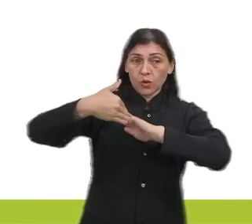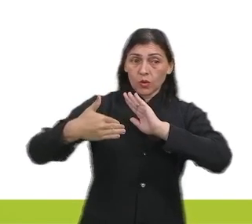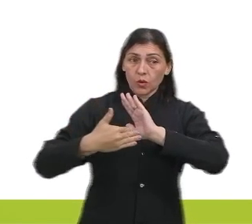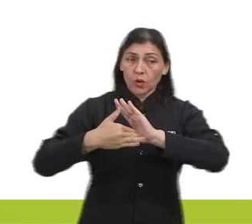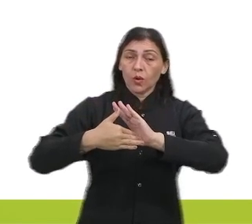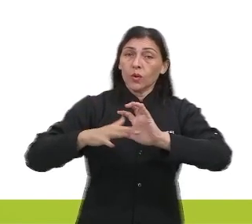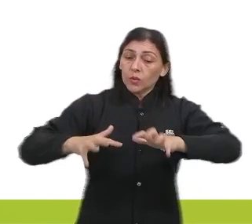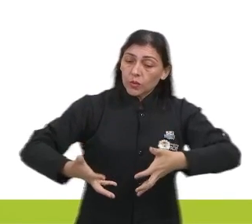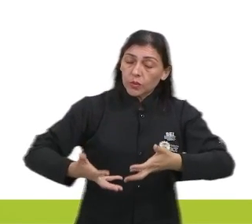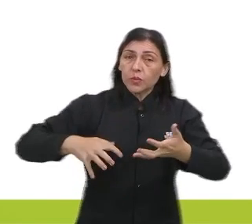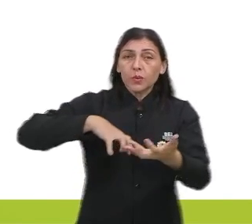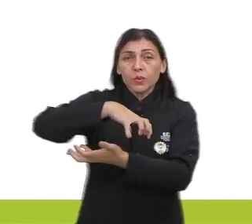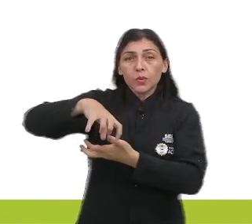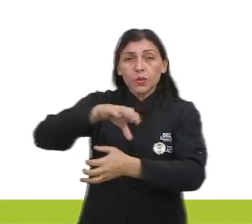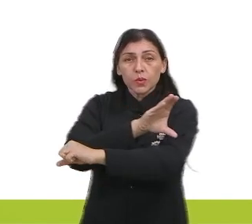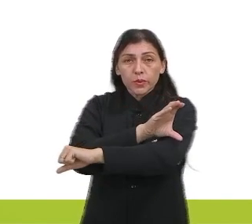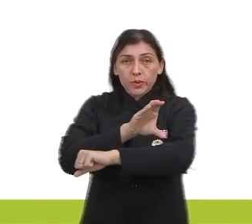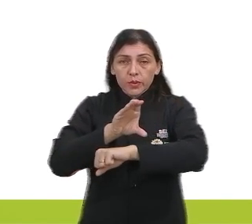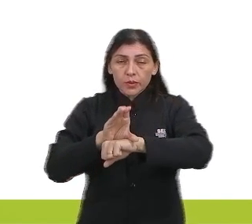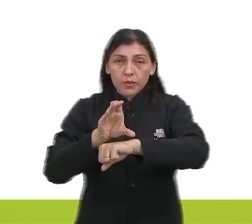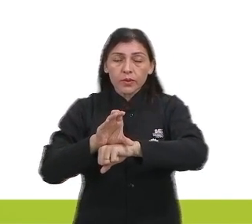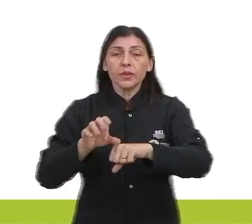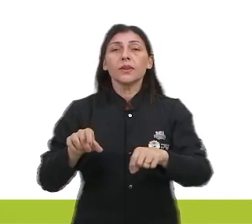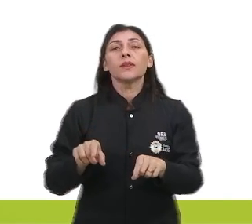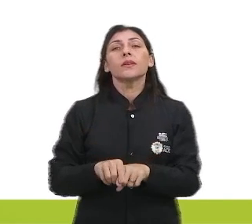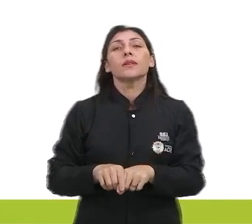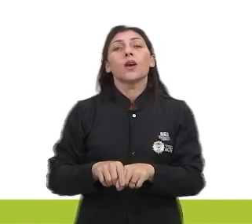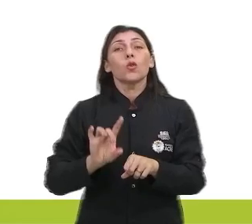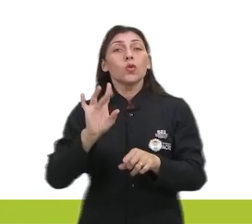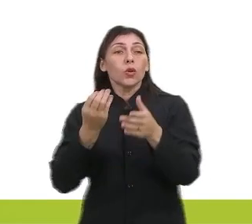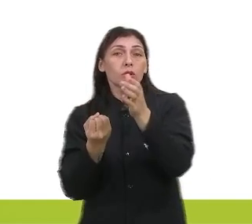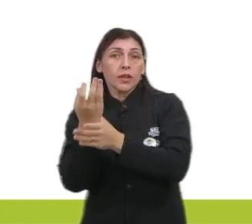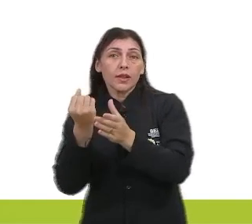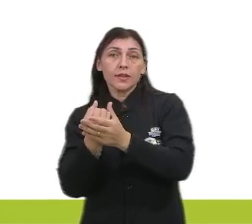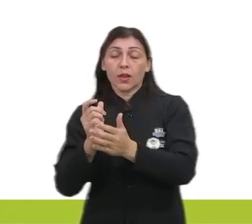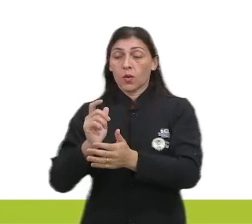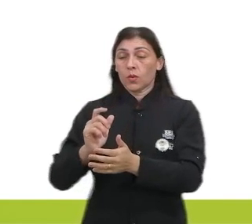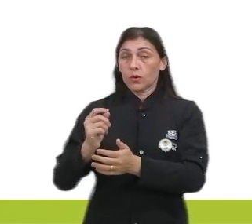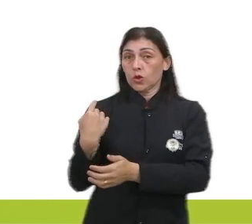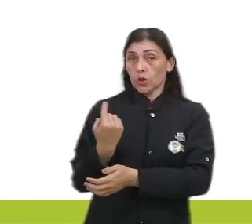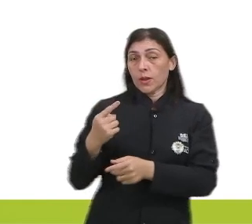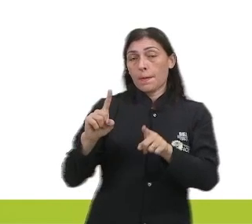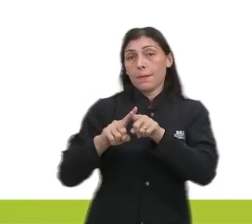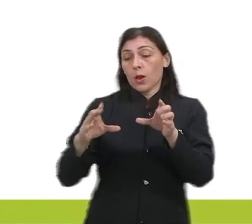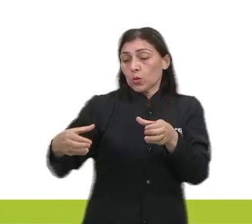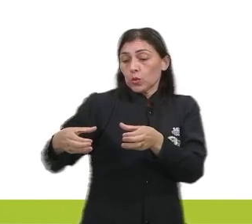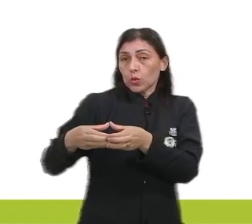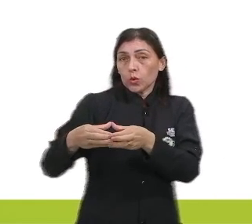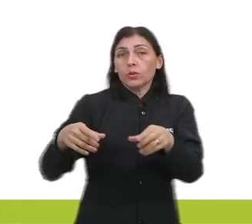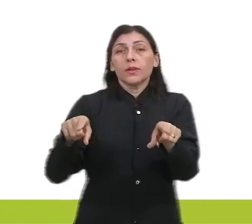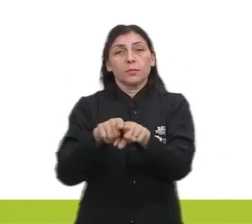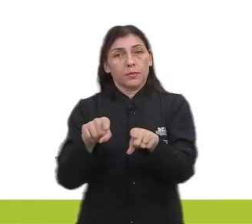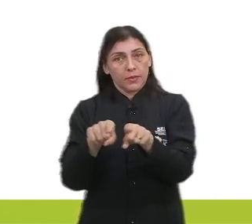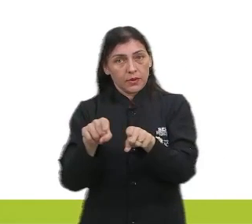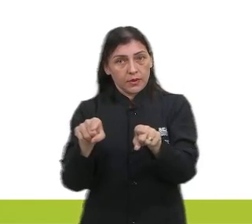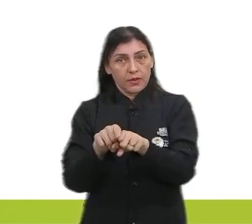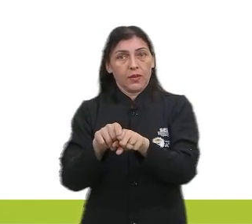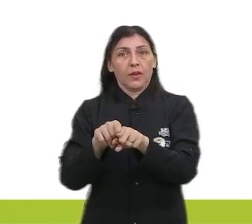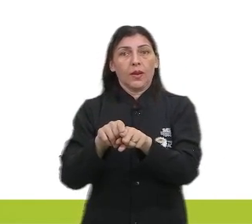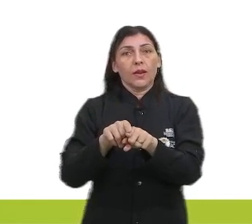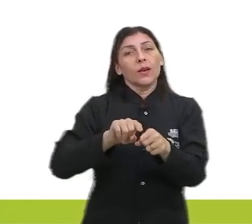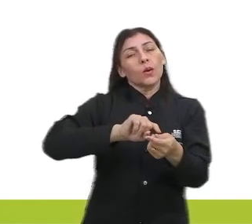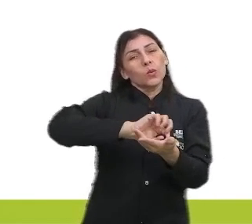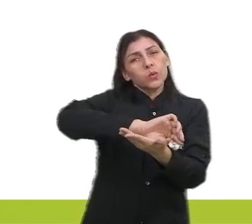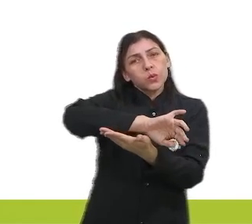manifestações culturais, né? Não só de criação individual, mas também de criação coletiva. E que abranjam